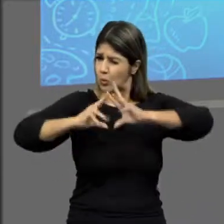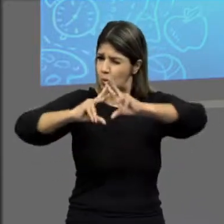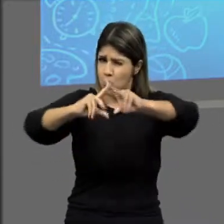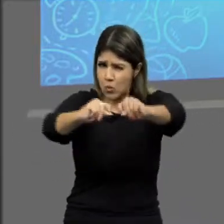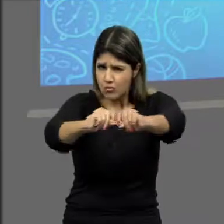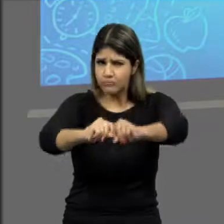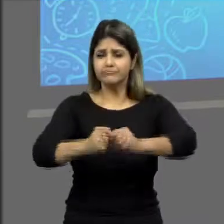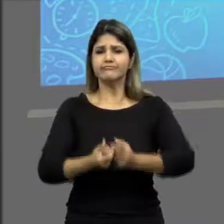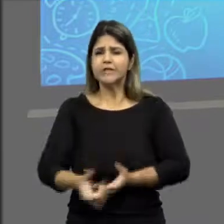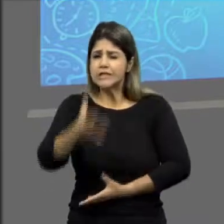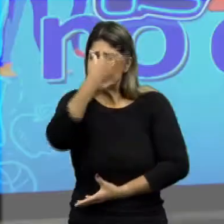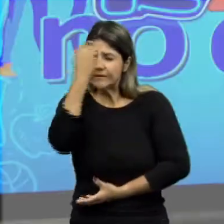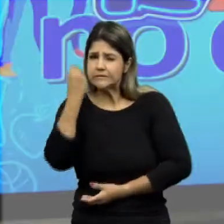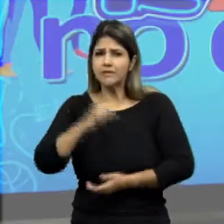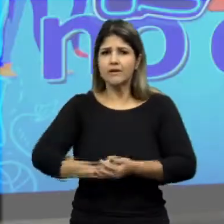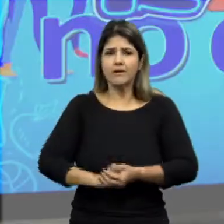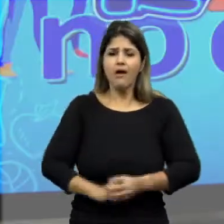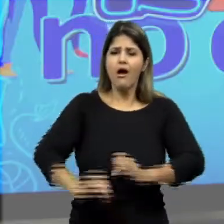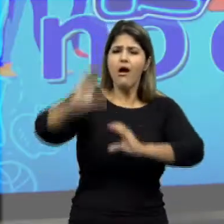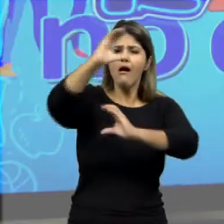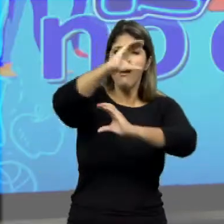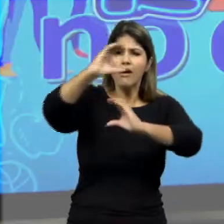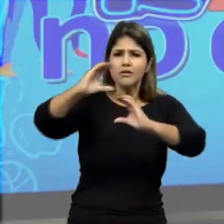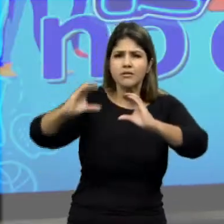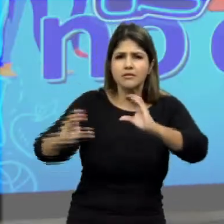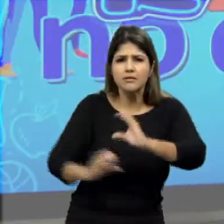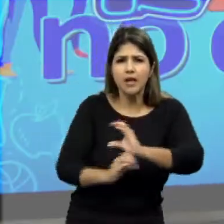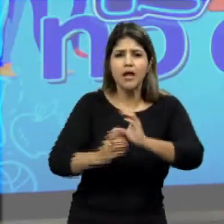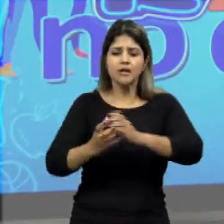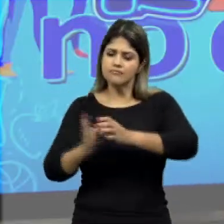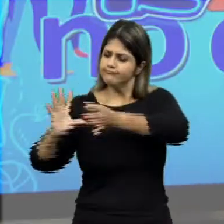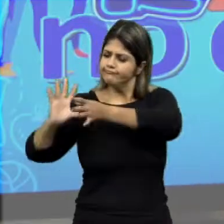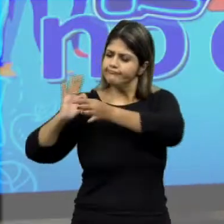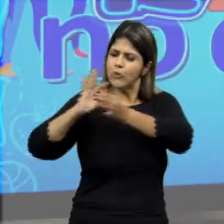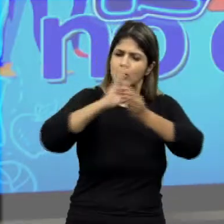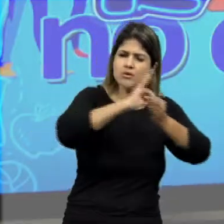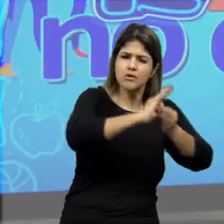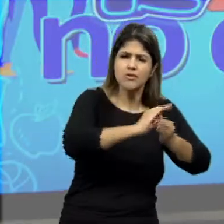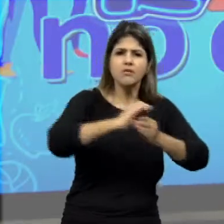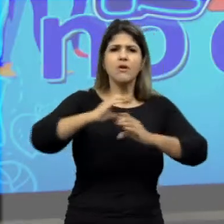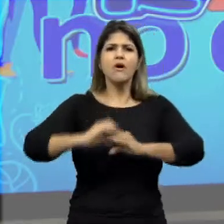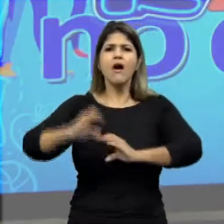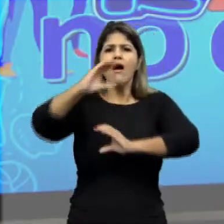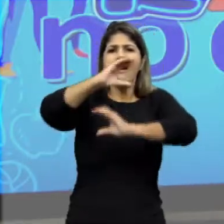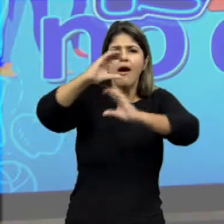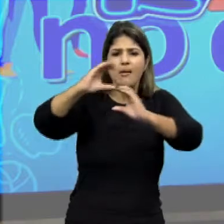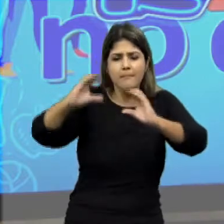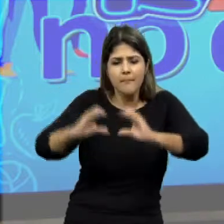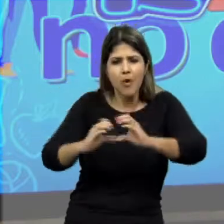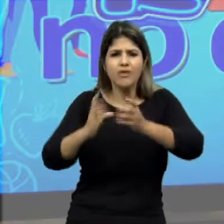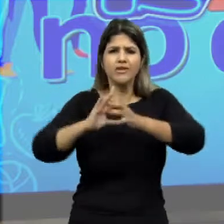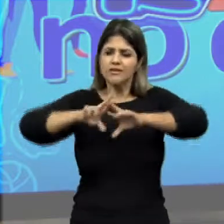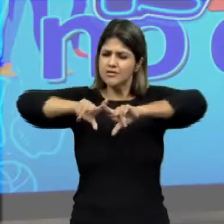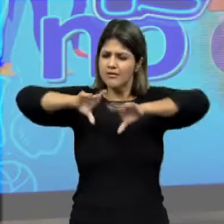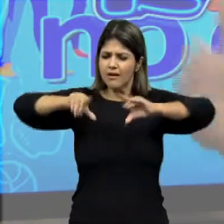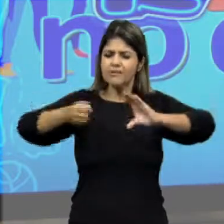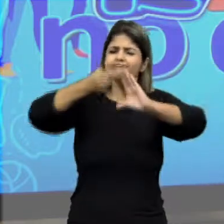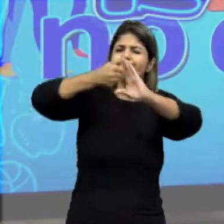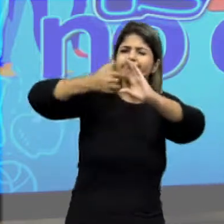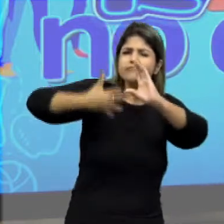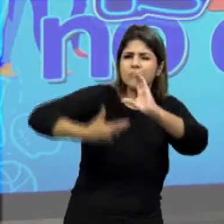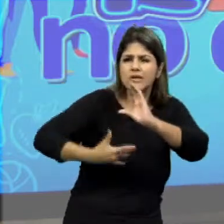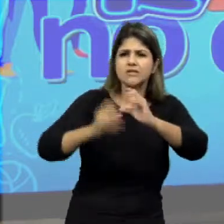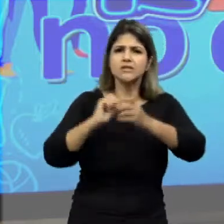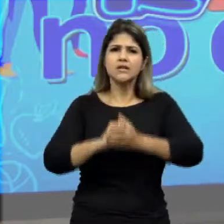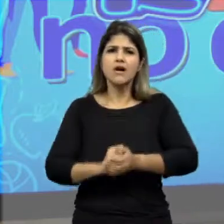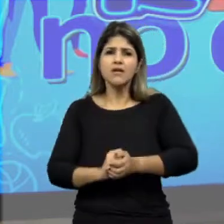vai anotando tudo, não perde nada. As cadeias carbônicas, né? Essa propriedade de encadeamento do carbono, pode levar a diversas